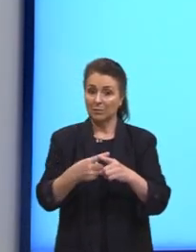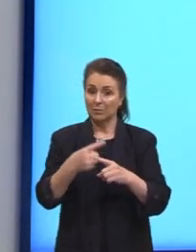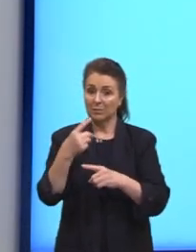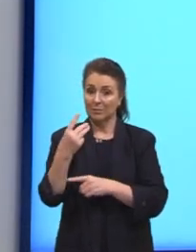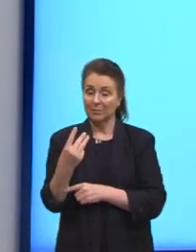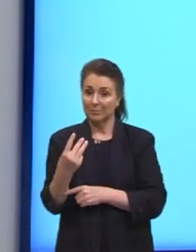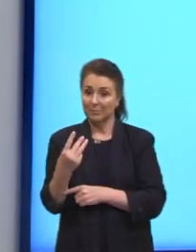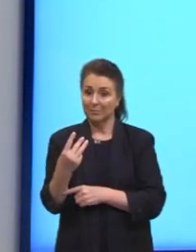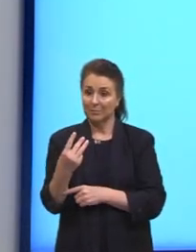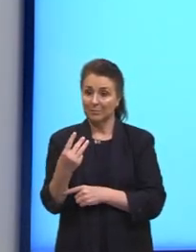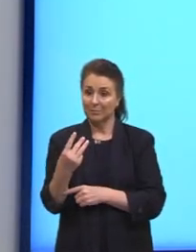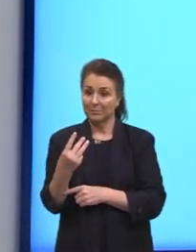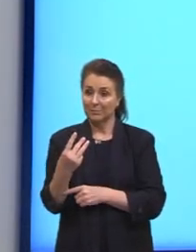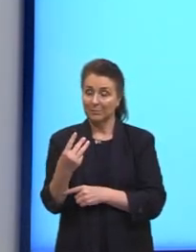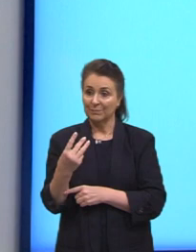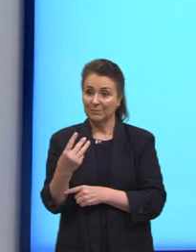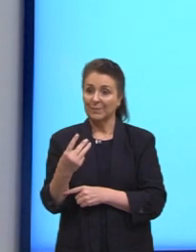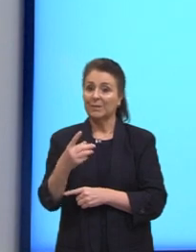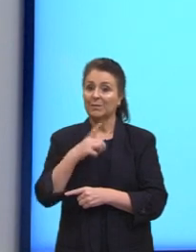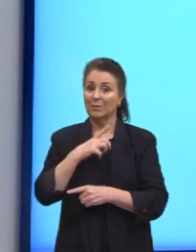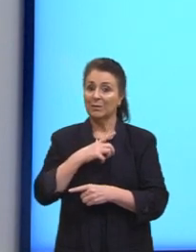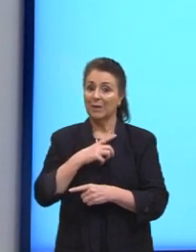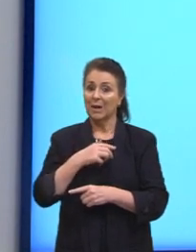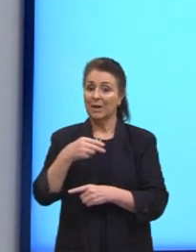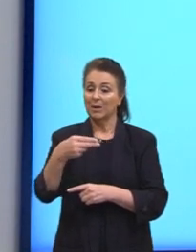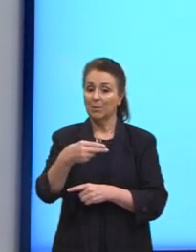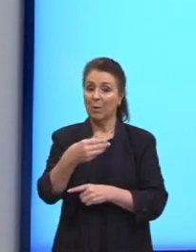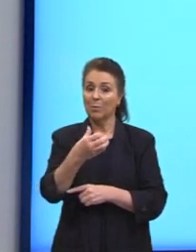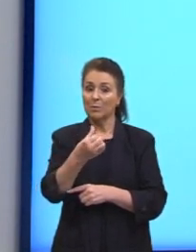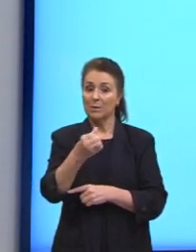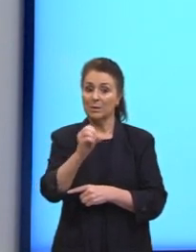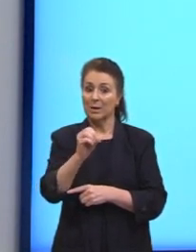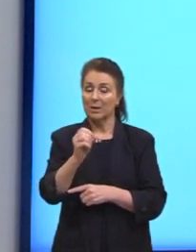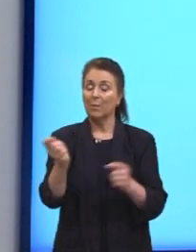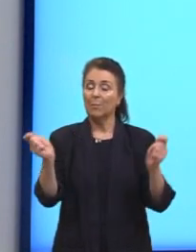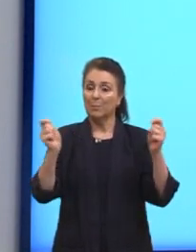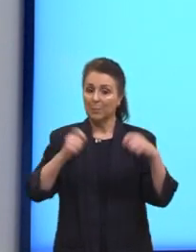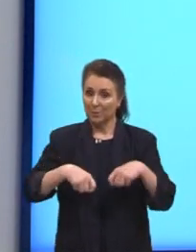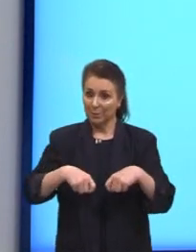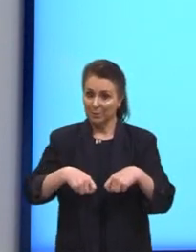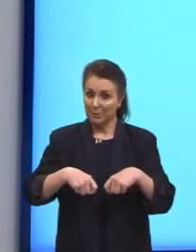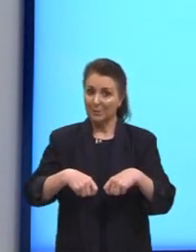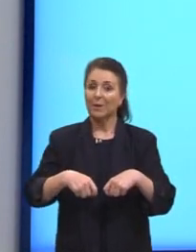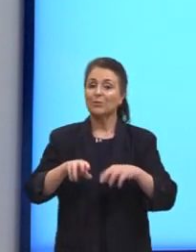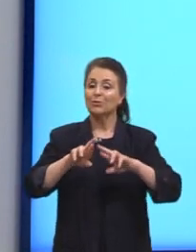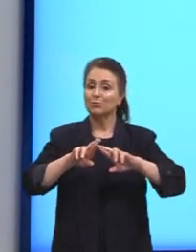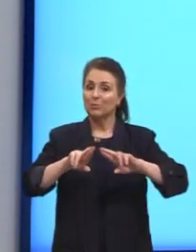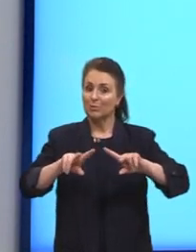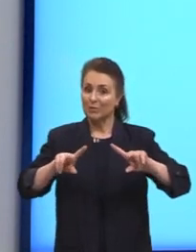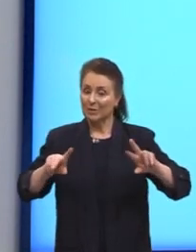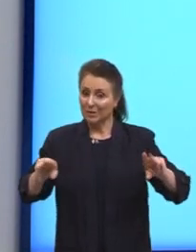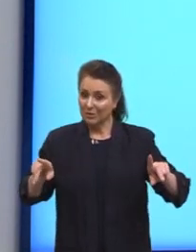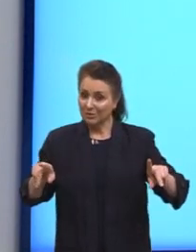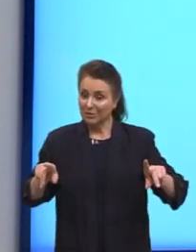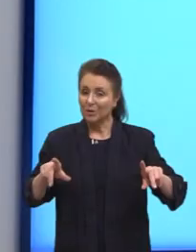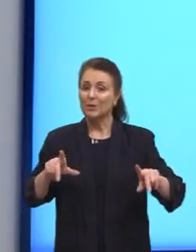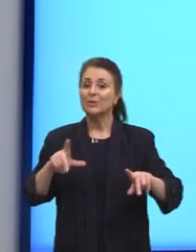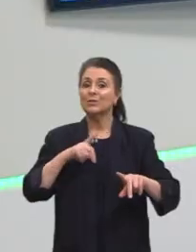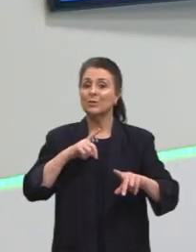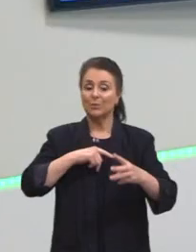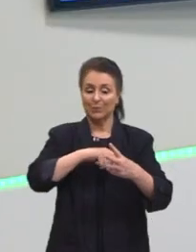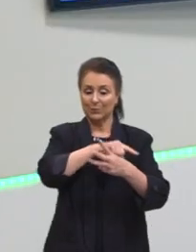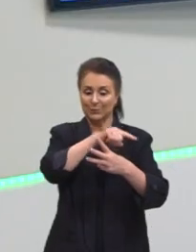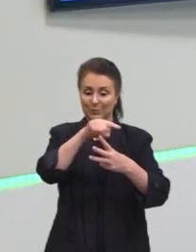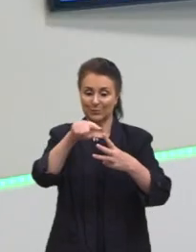vezes três. Então, nós teríamos sessenta possibilidades diferentes de formar ali o trio, né?